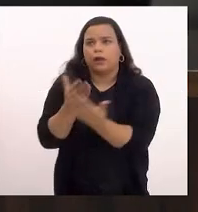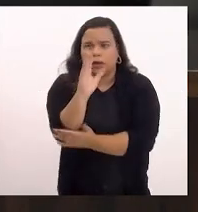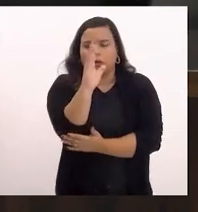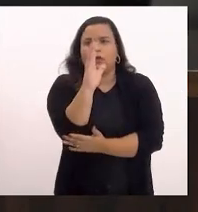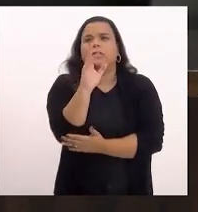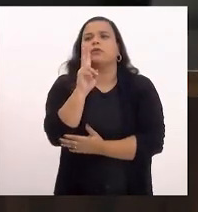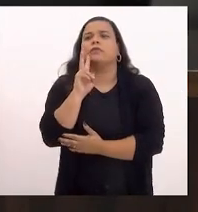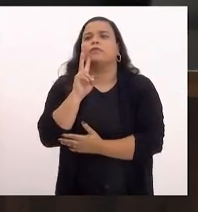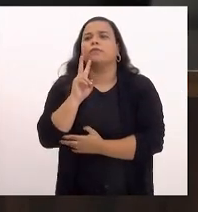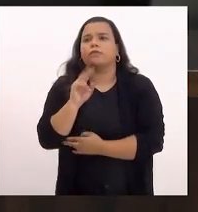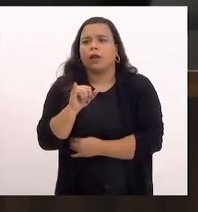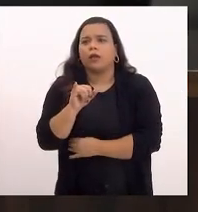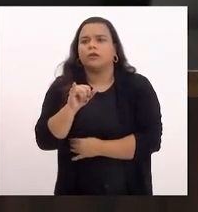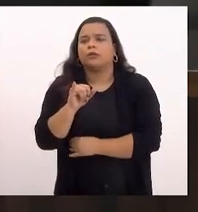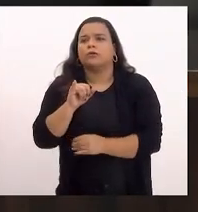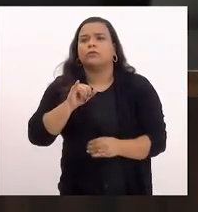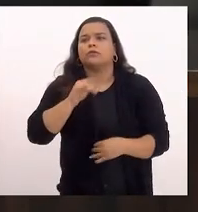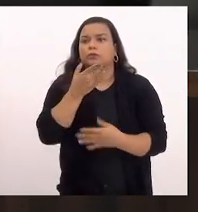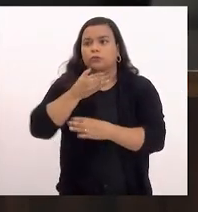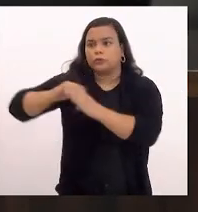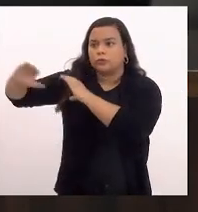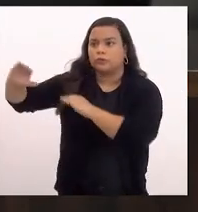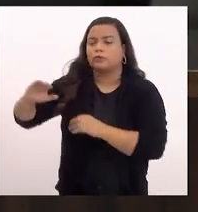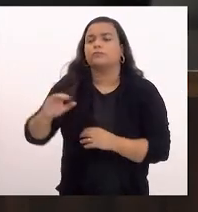vai a autógrafo.